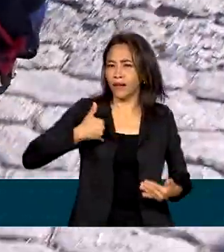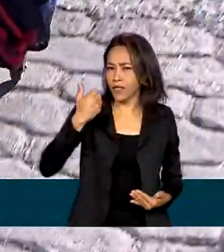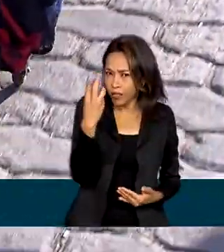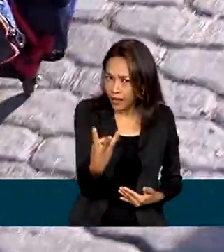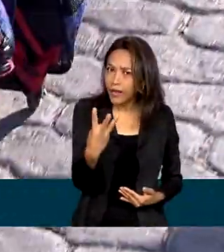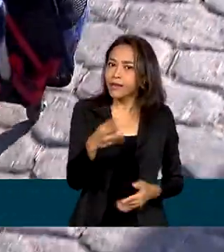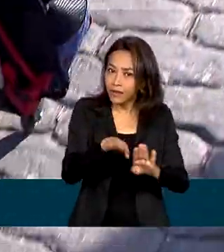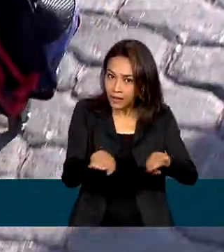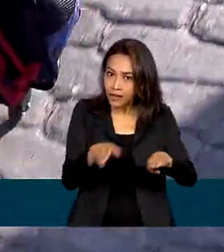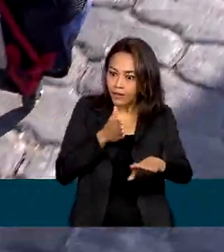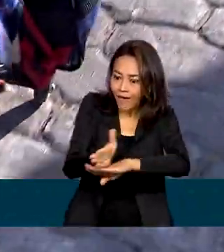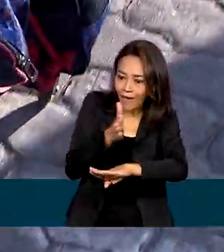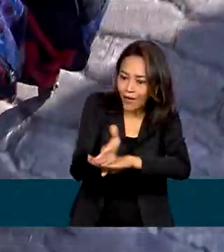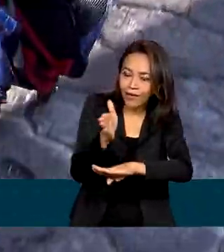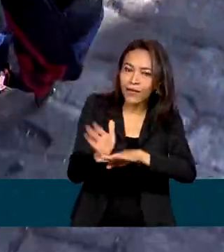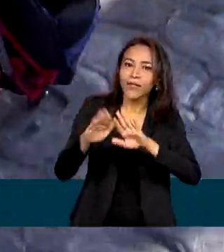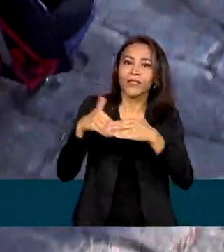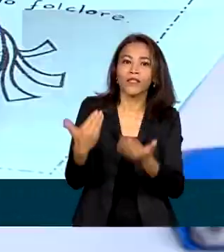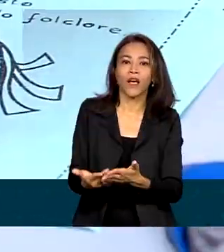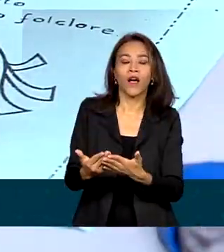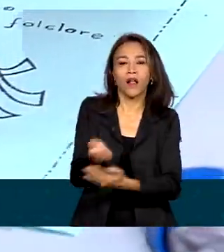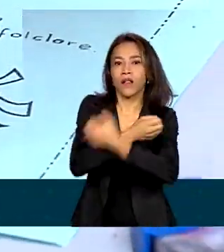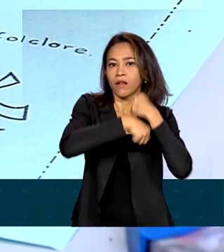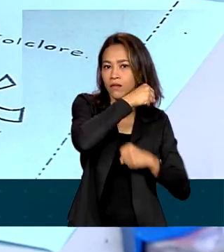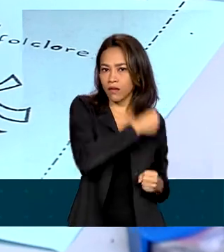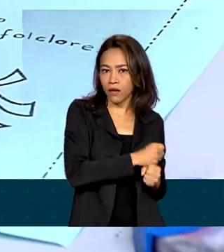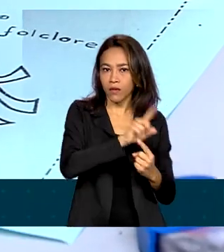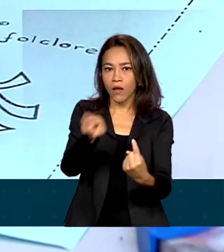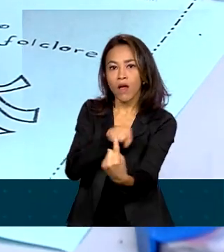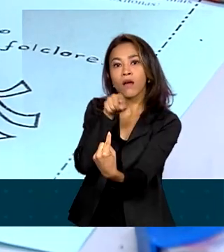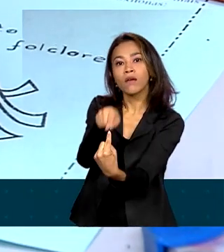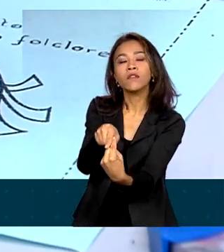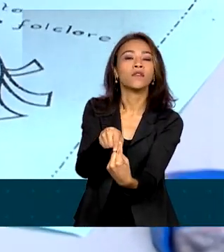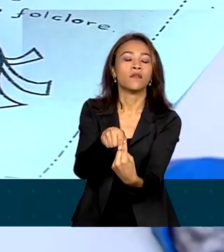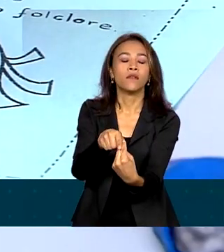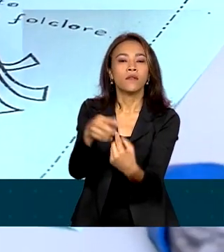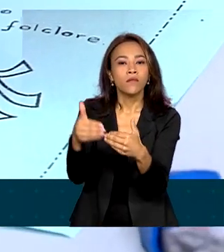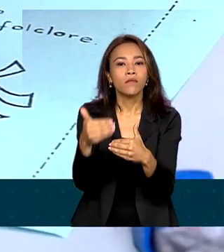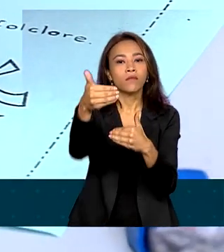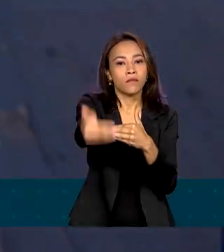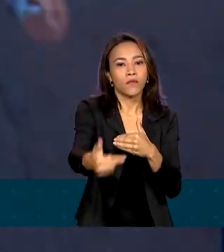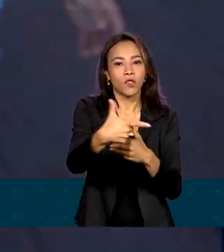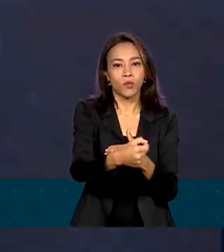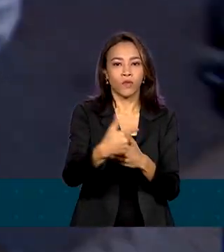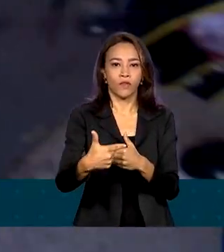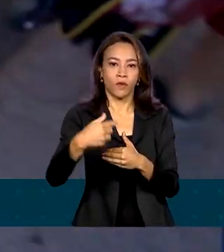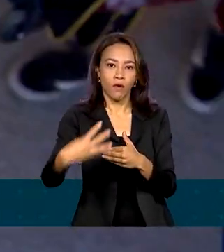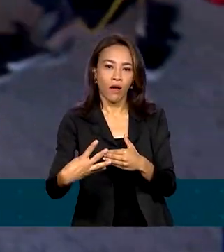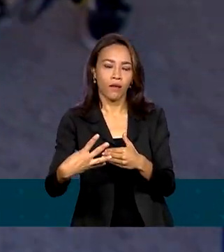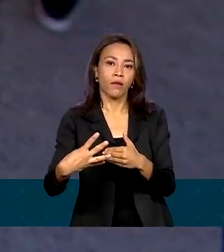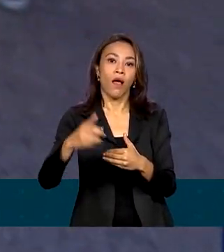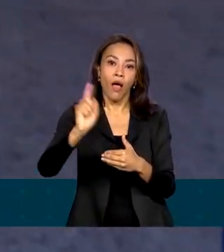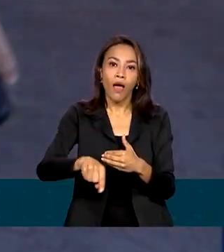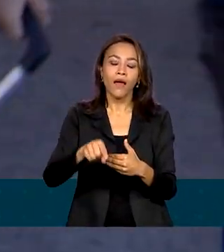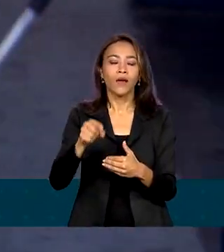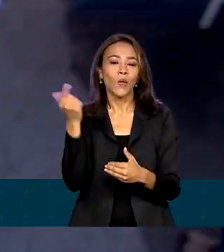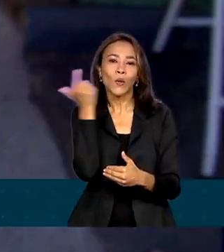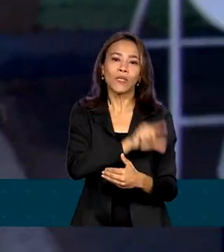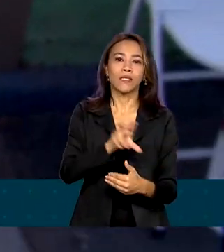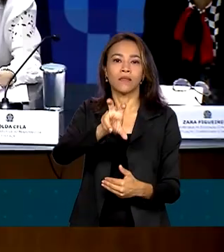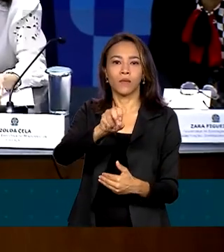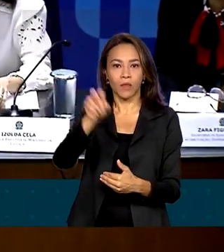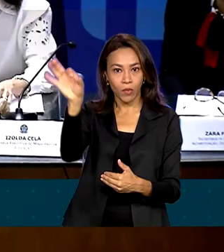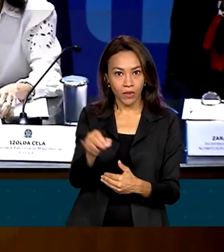frequentaram a escola no ano passado. A meta para 2024 é atingir 50% desse público.